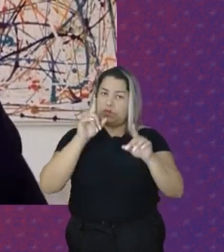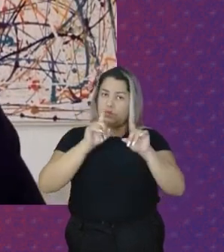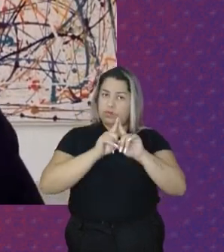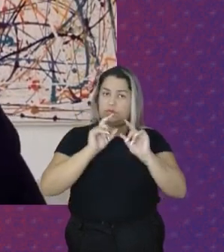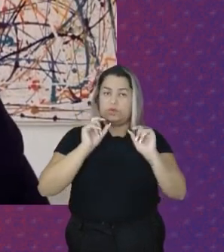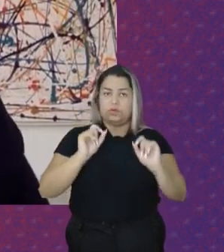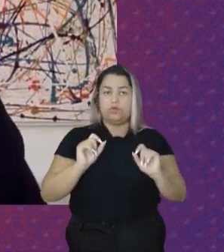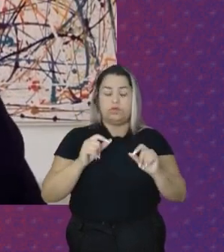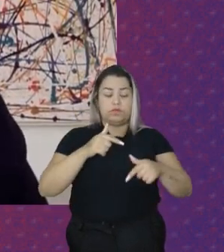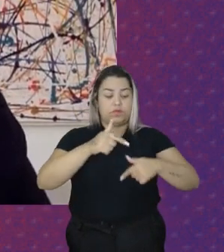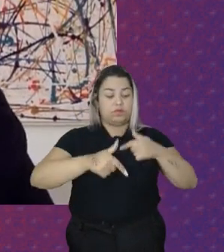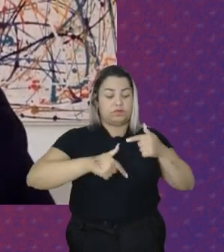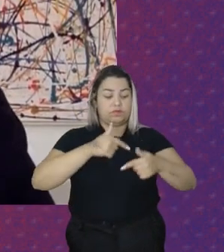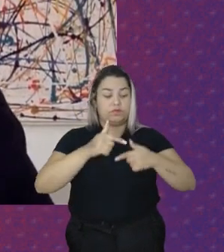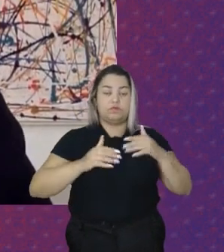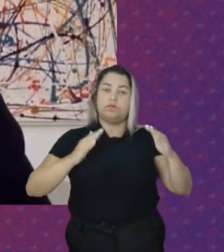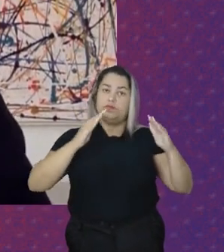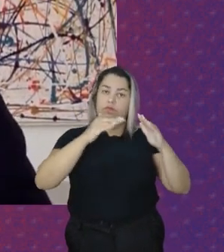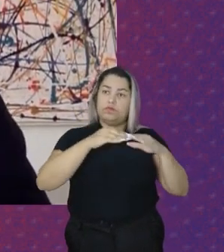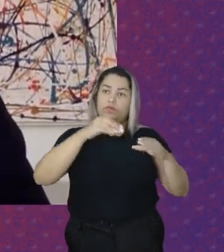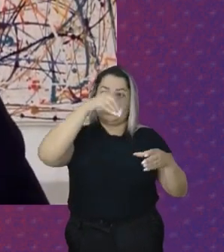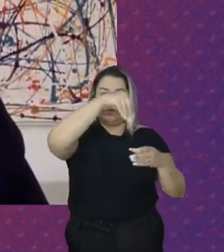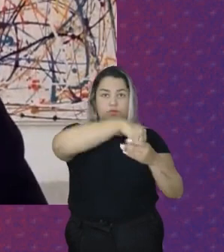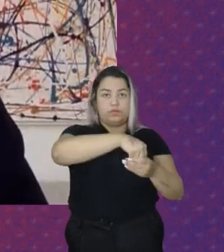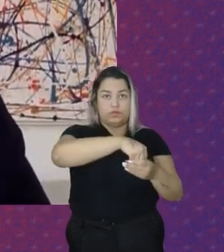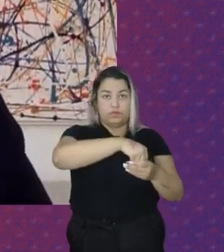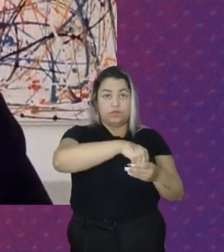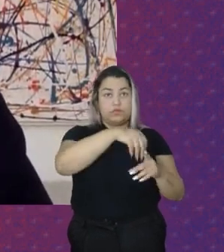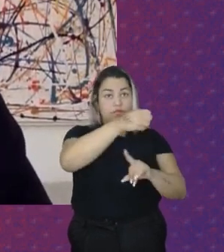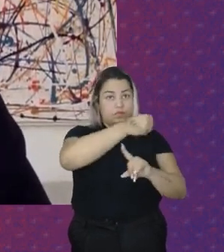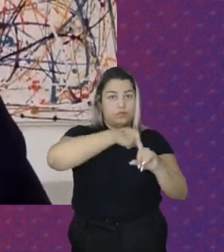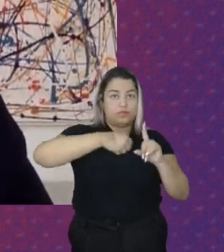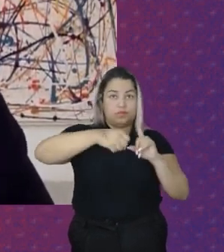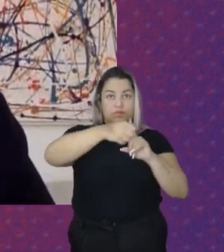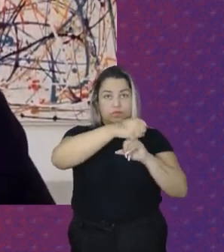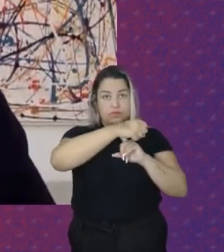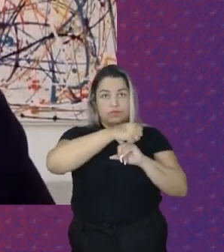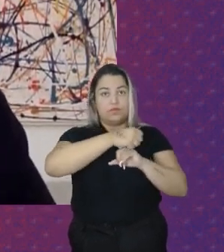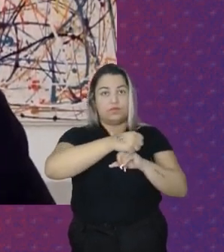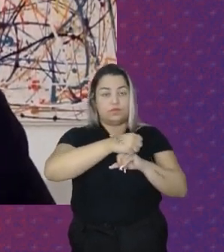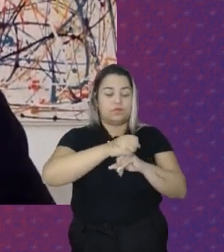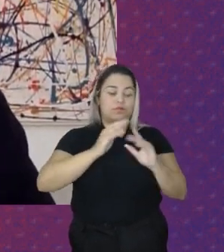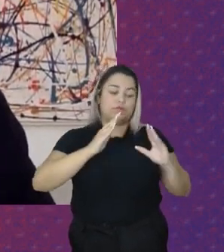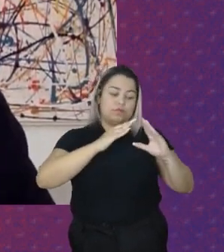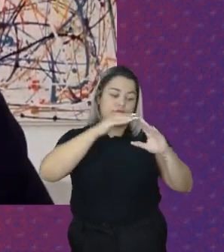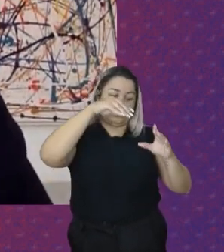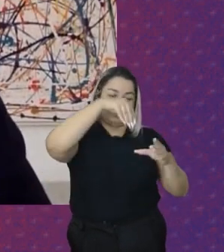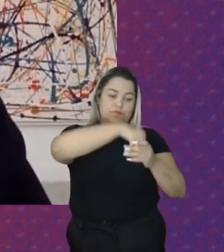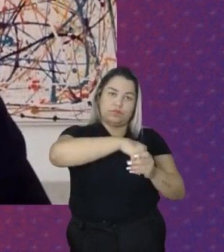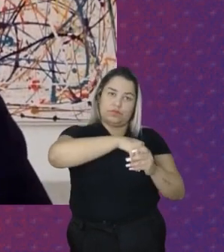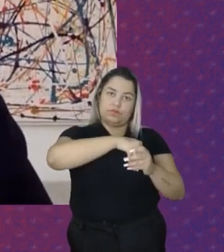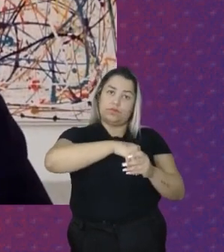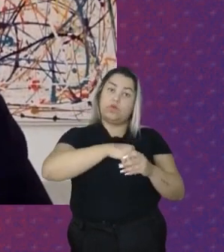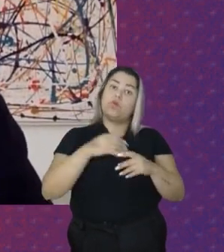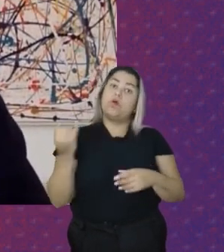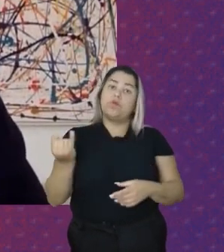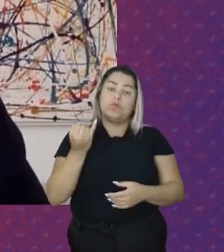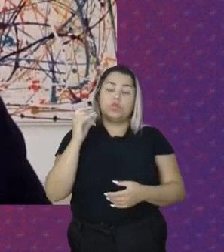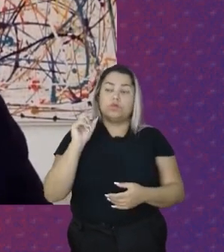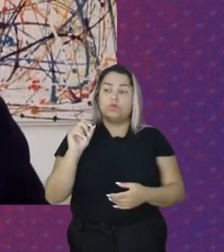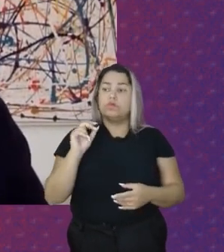doméstico Para a sociedade Qual a importância Do trabalho doméstico Para o bem viver O trabalho